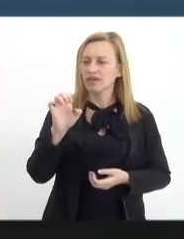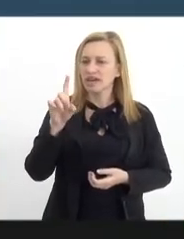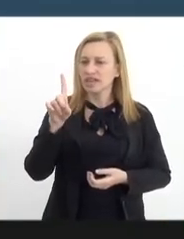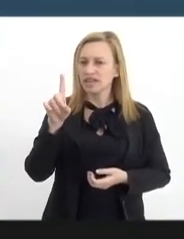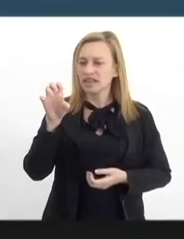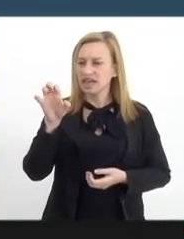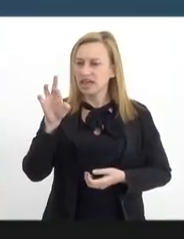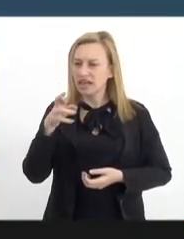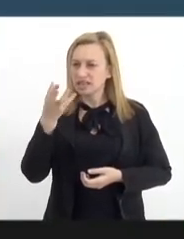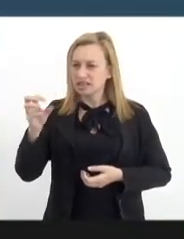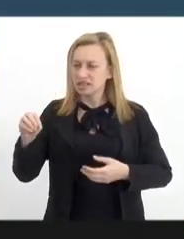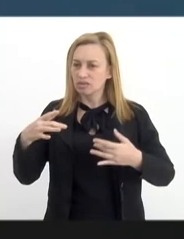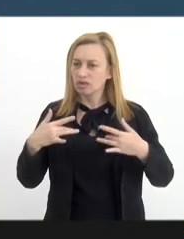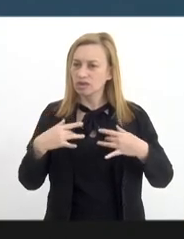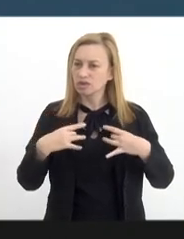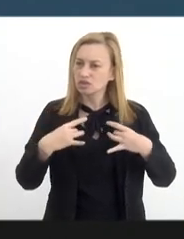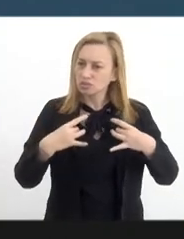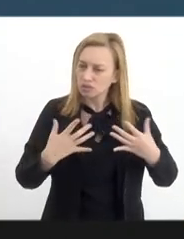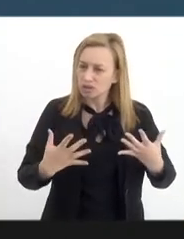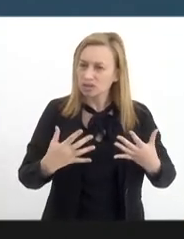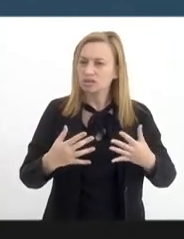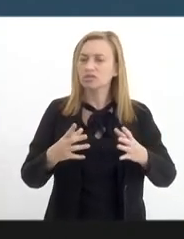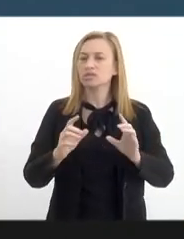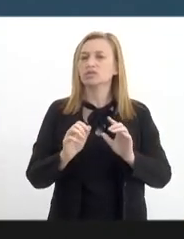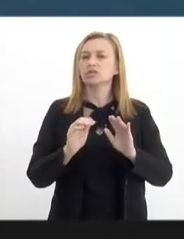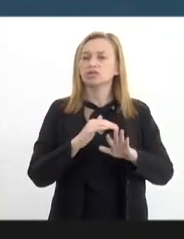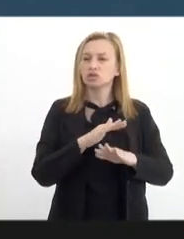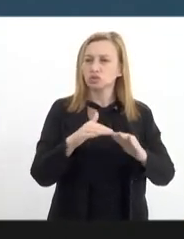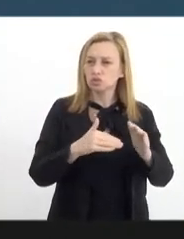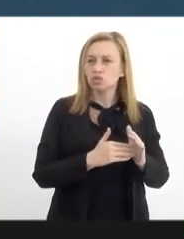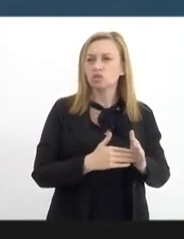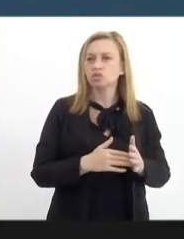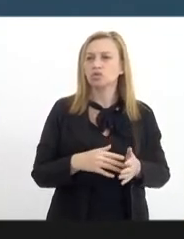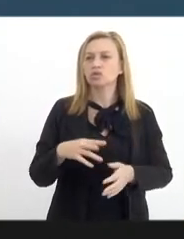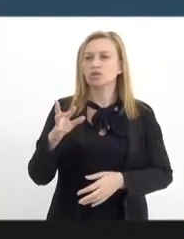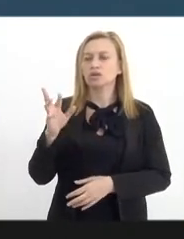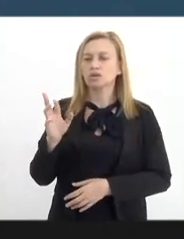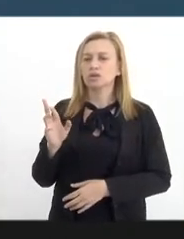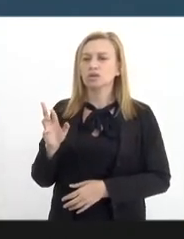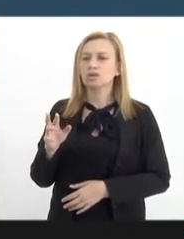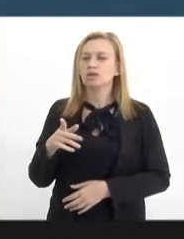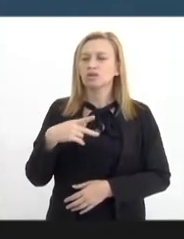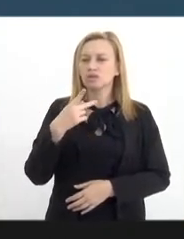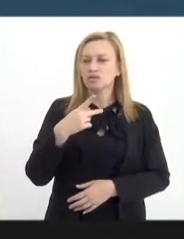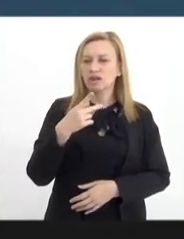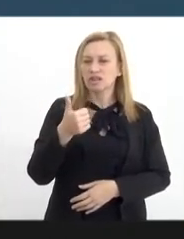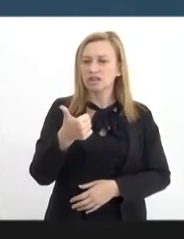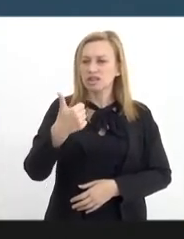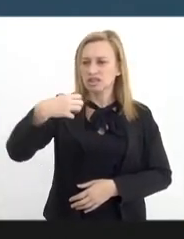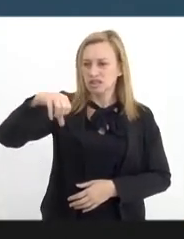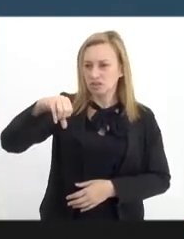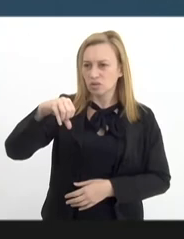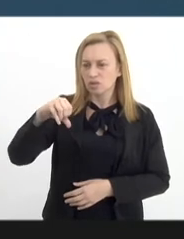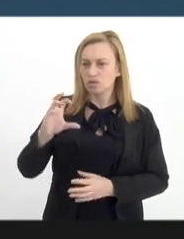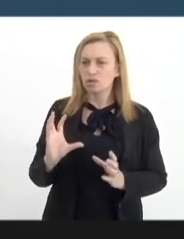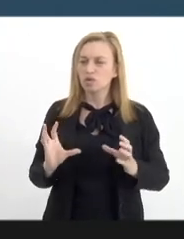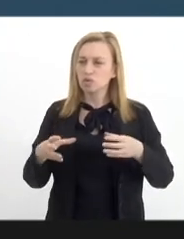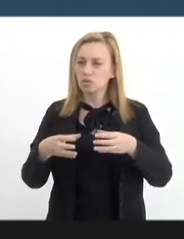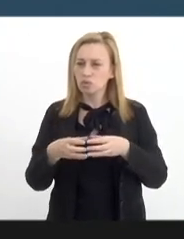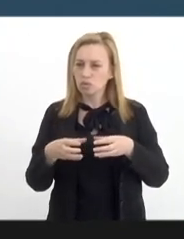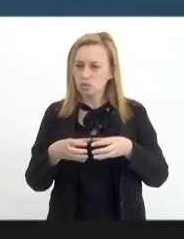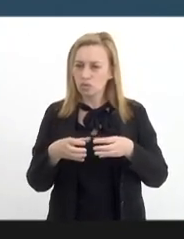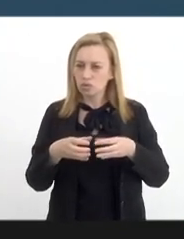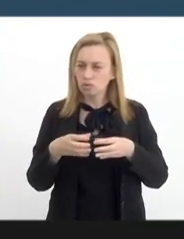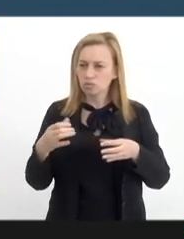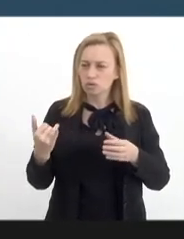disposição das autoridades. Eu estou falando em nome de 19 comunidades conosco, fora o